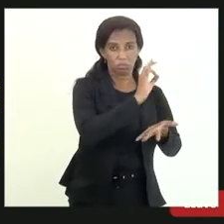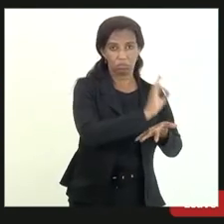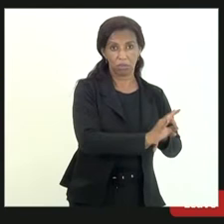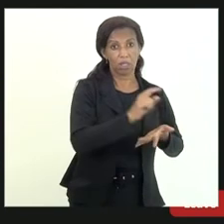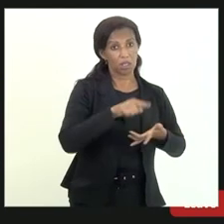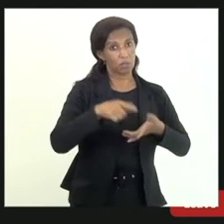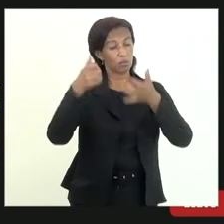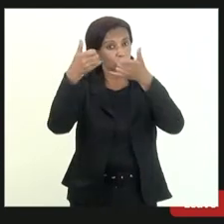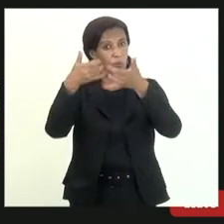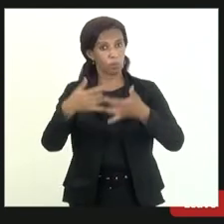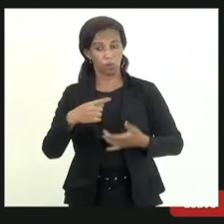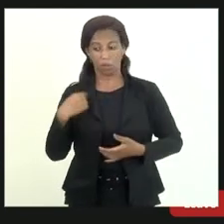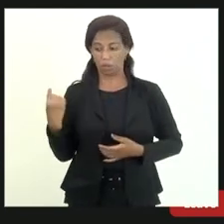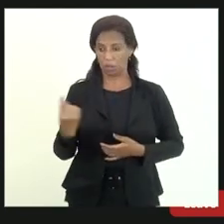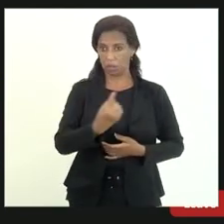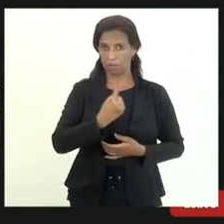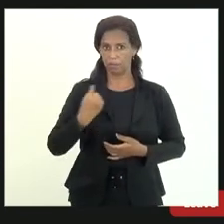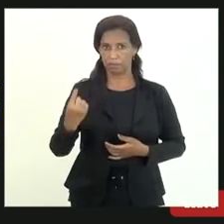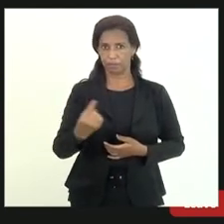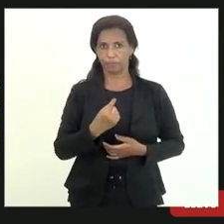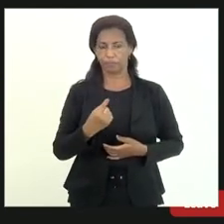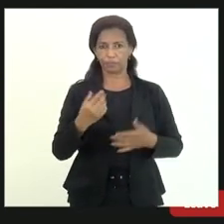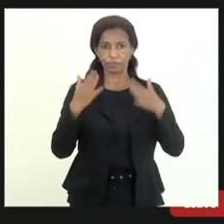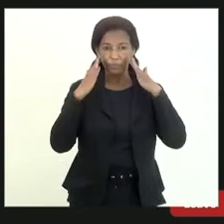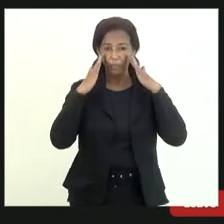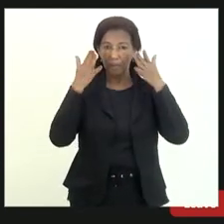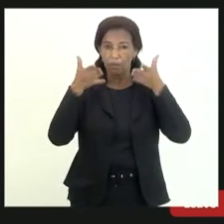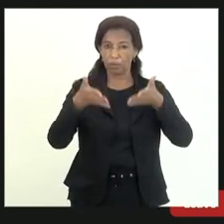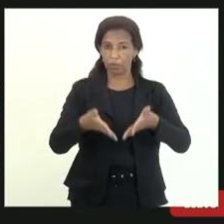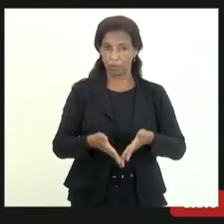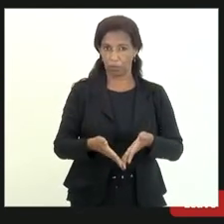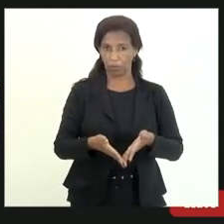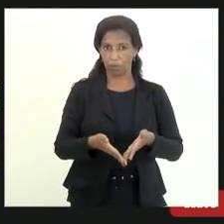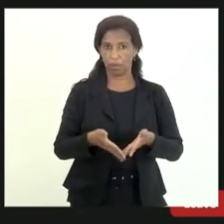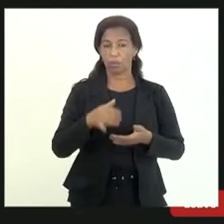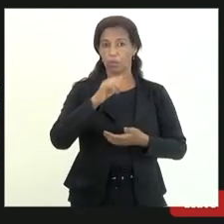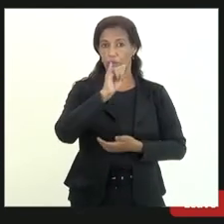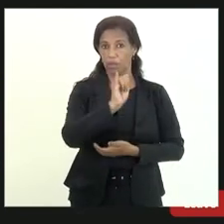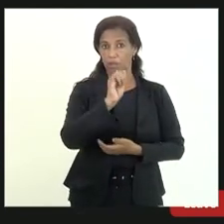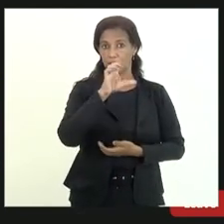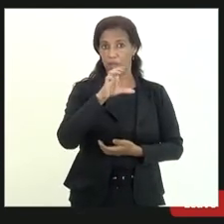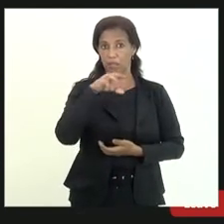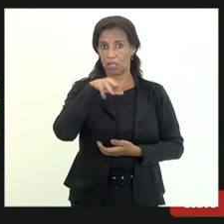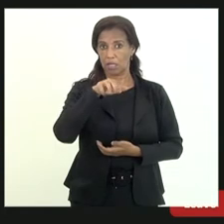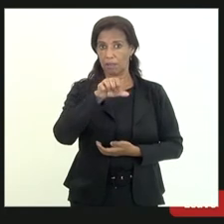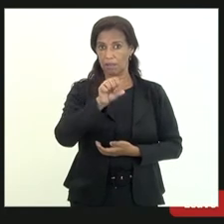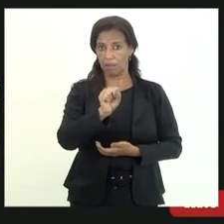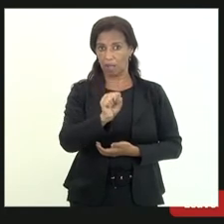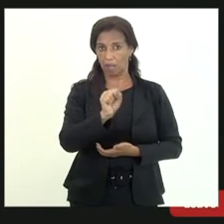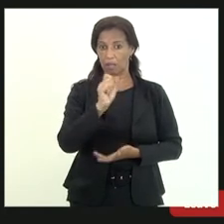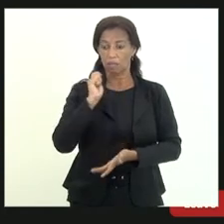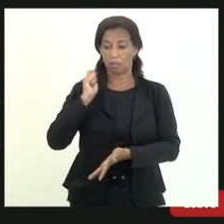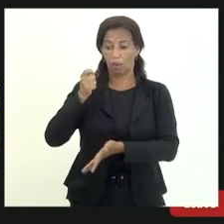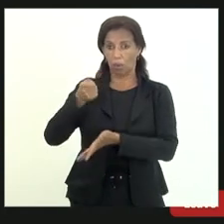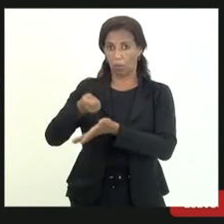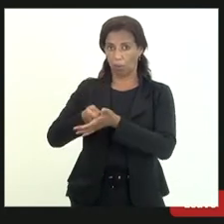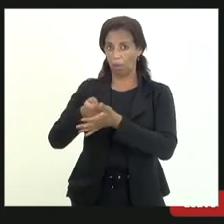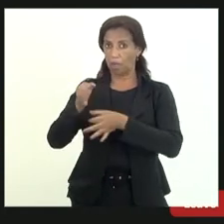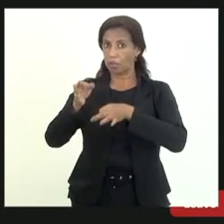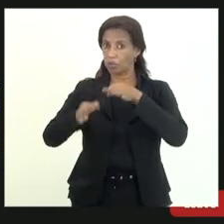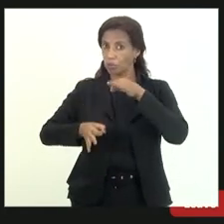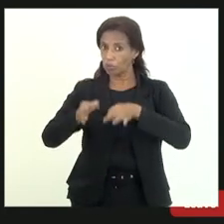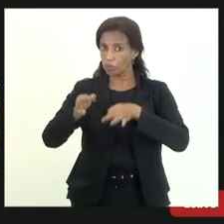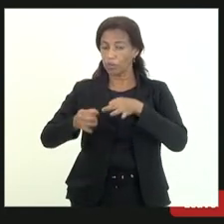que a gente foque no ICMS para cobrança em juízo os demais